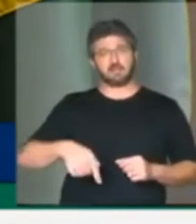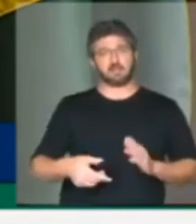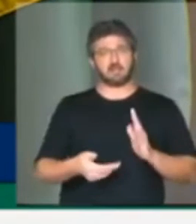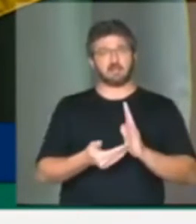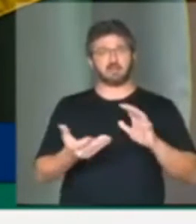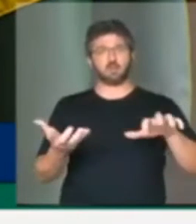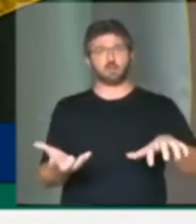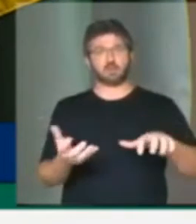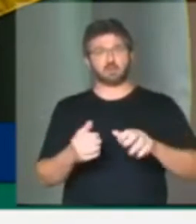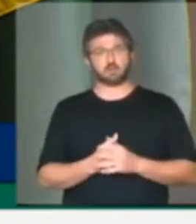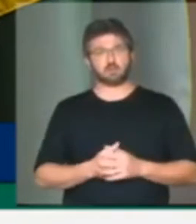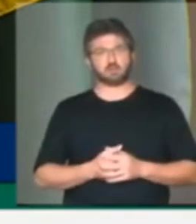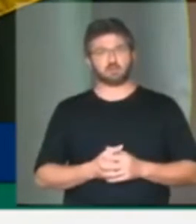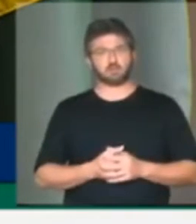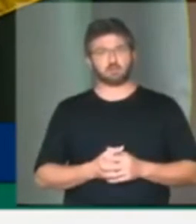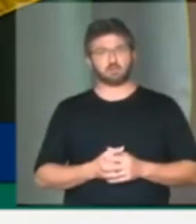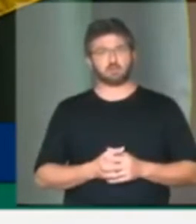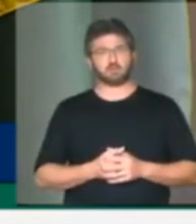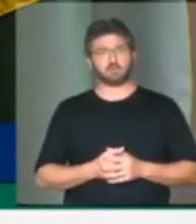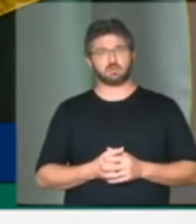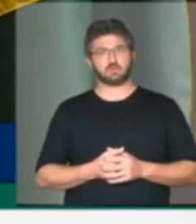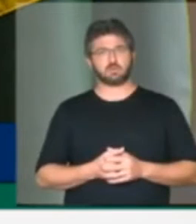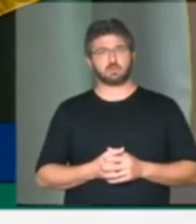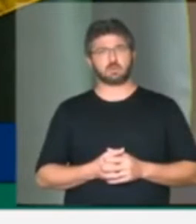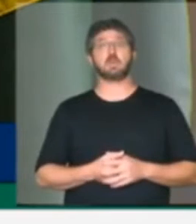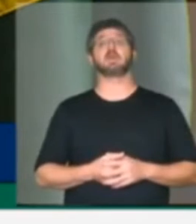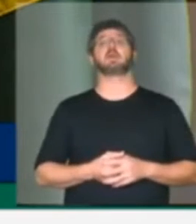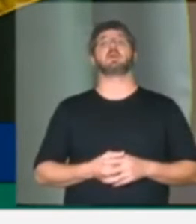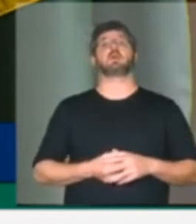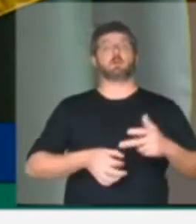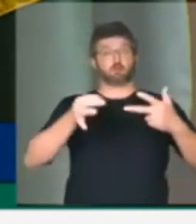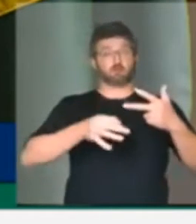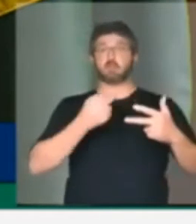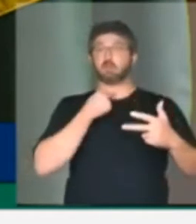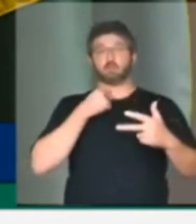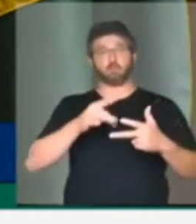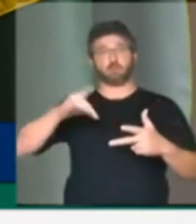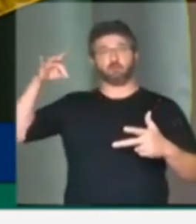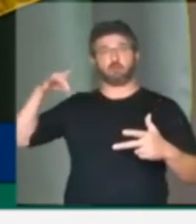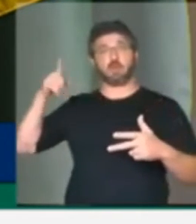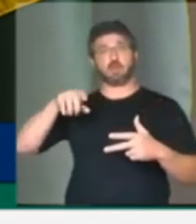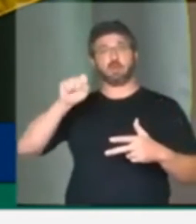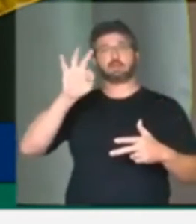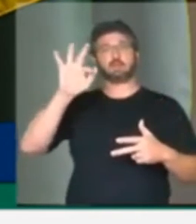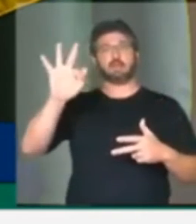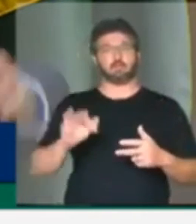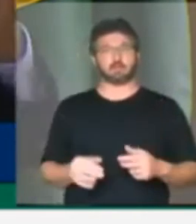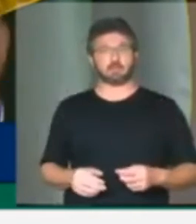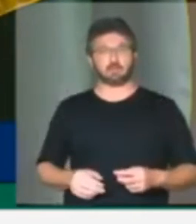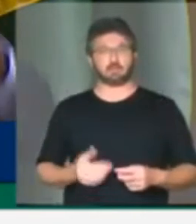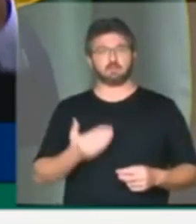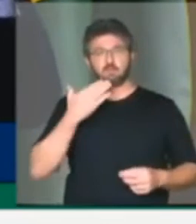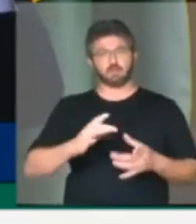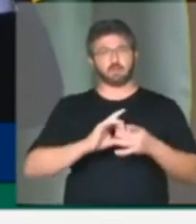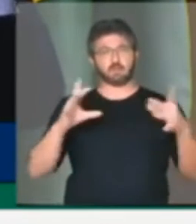Congresso Nacional, da Câmara, do Senado, e o Poder Judiciário, que é o Supremo Tribunal Federal. Nós